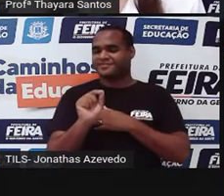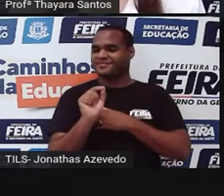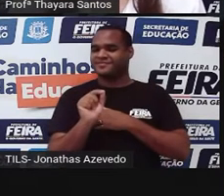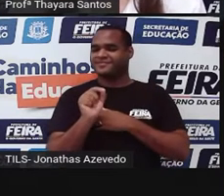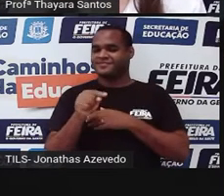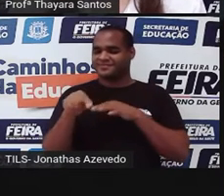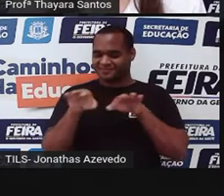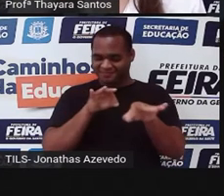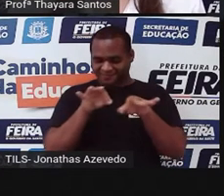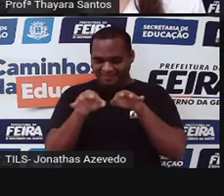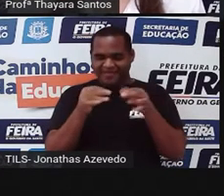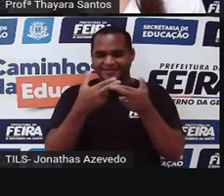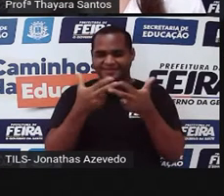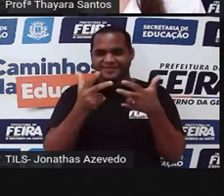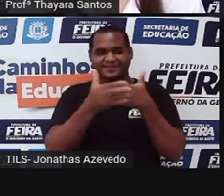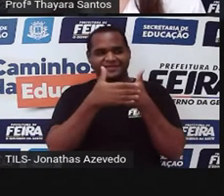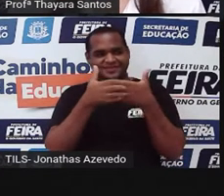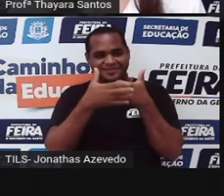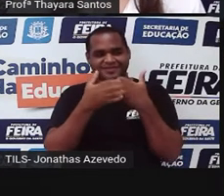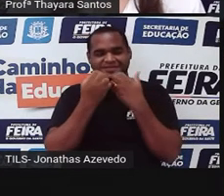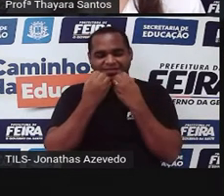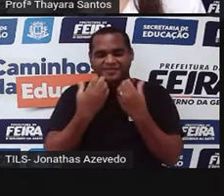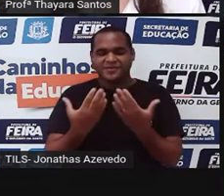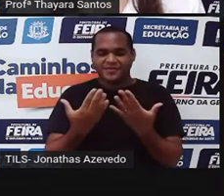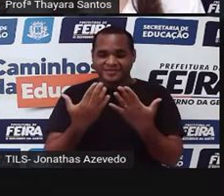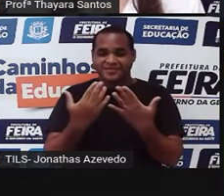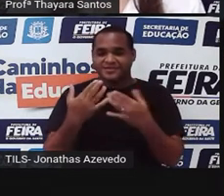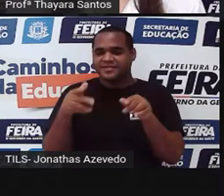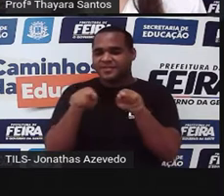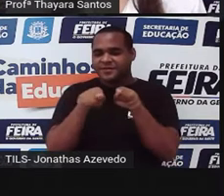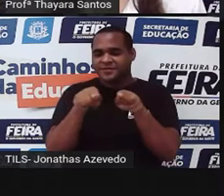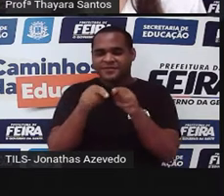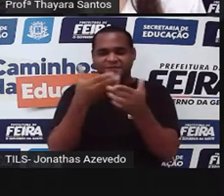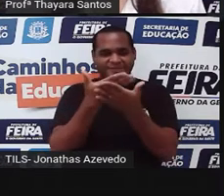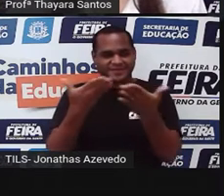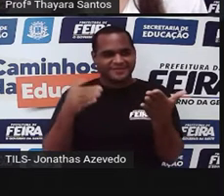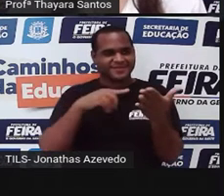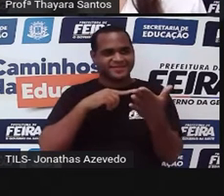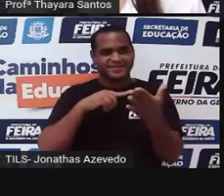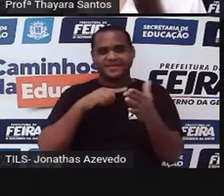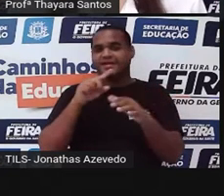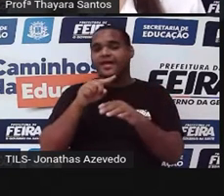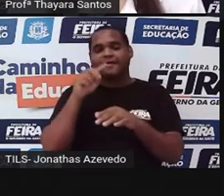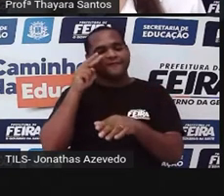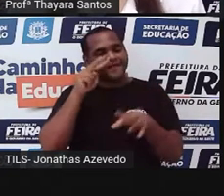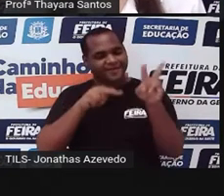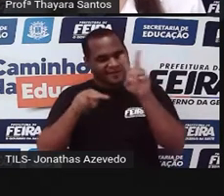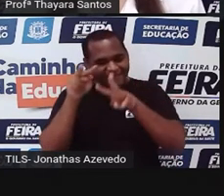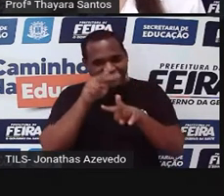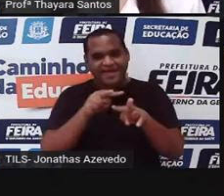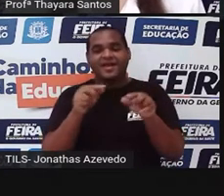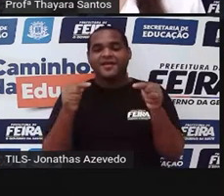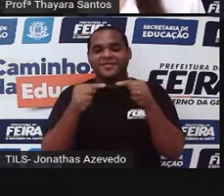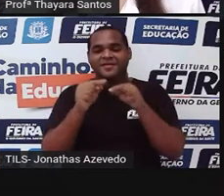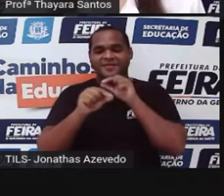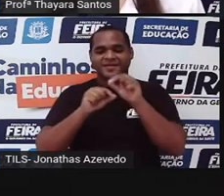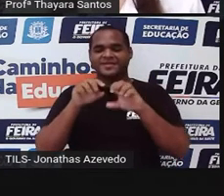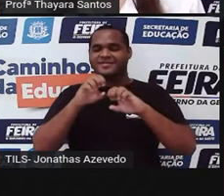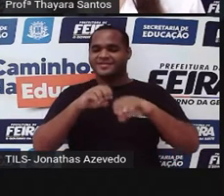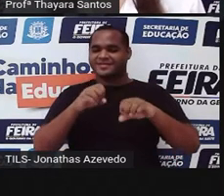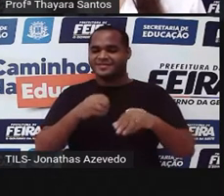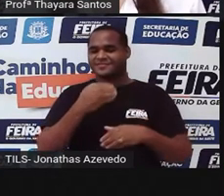preparado com muito carinho para vocês. Então quando vocês vêm aqui, interagem com a nossa aula, para a gente é muito bom, muito gratificante.